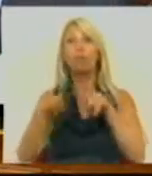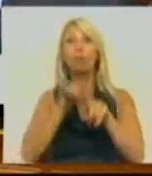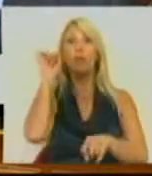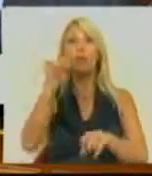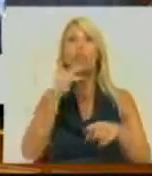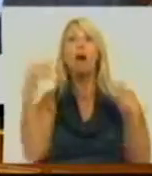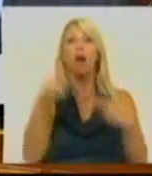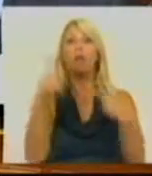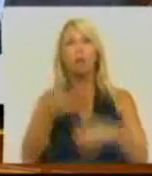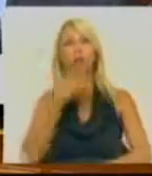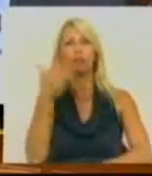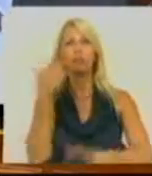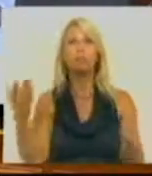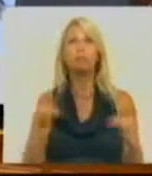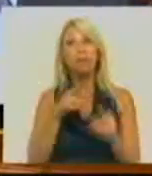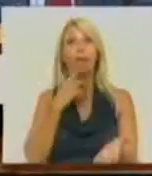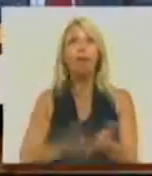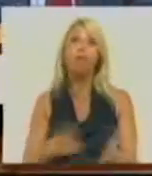exagerada. E esta é que é a verdade. Muito obrigado Sr. Deputado.